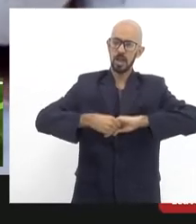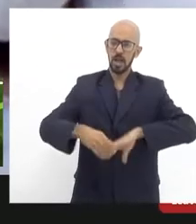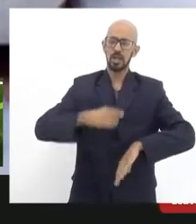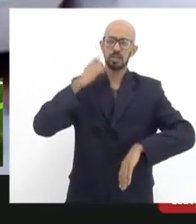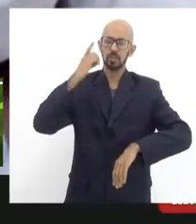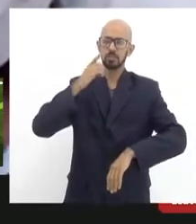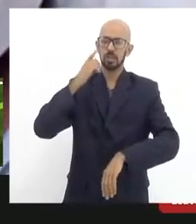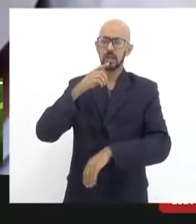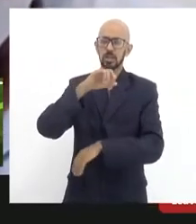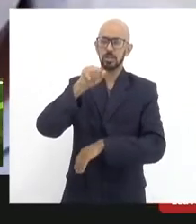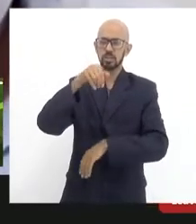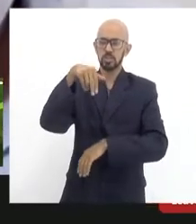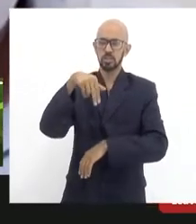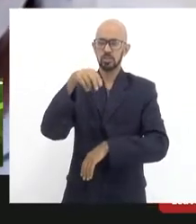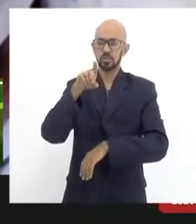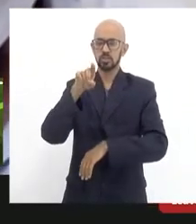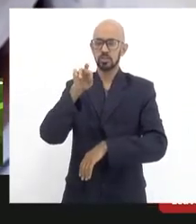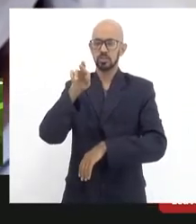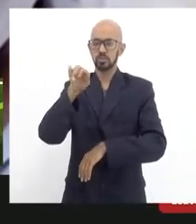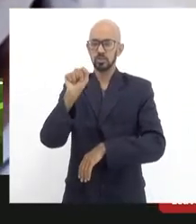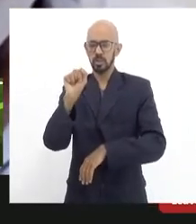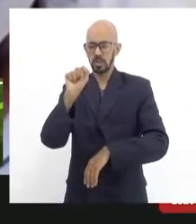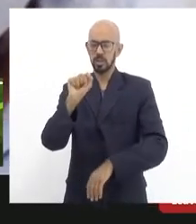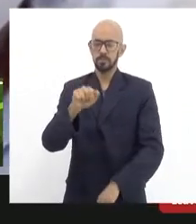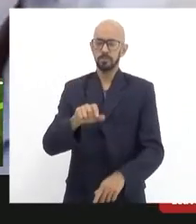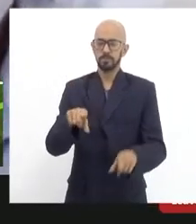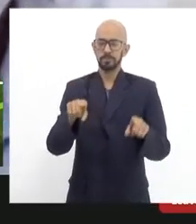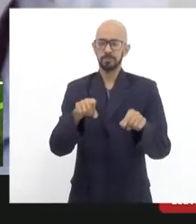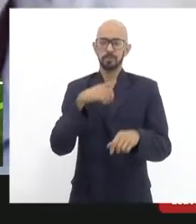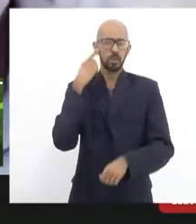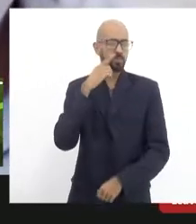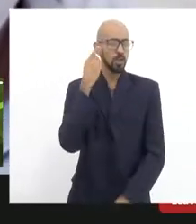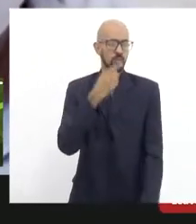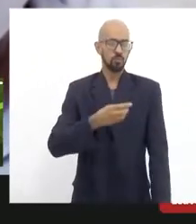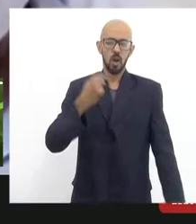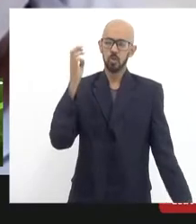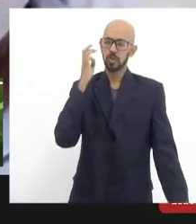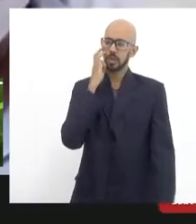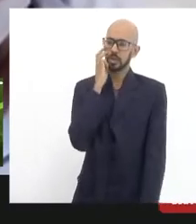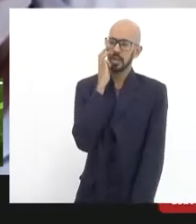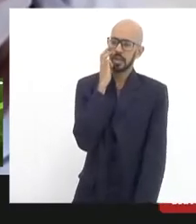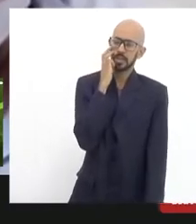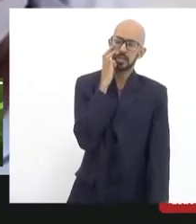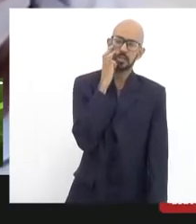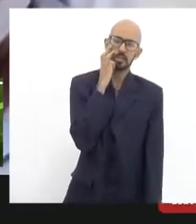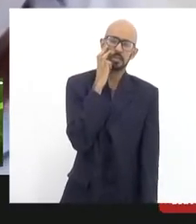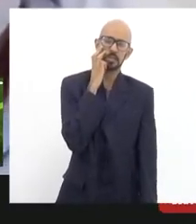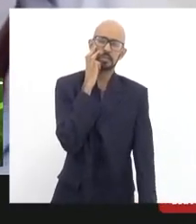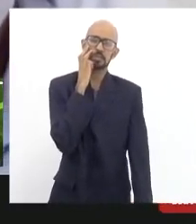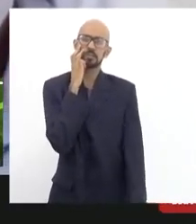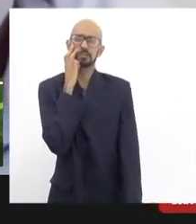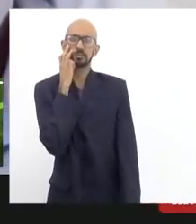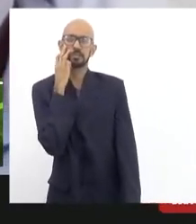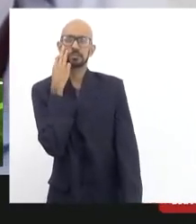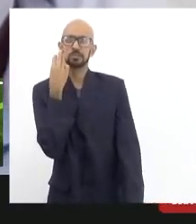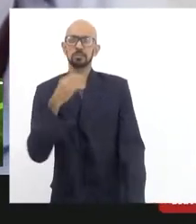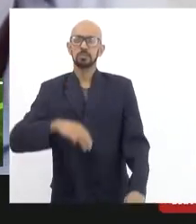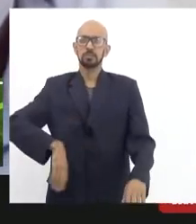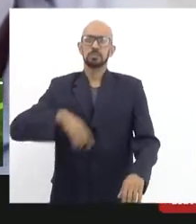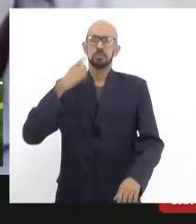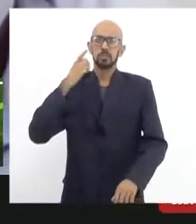Fregal, deputado Valdeque Carneiro, o